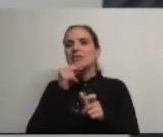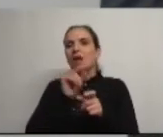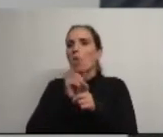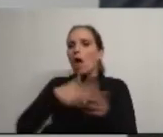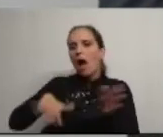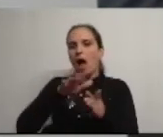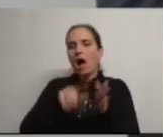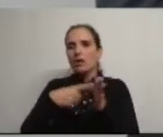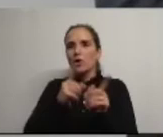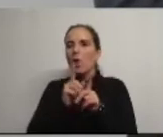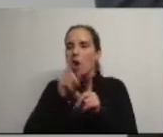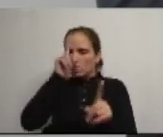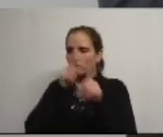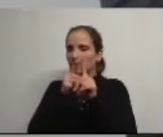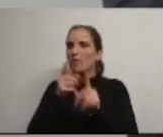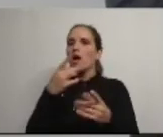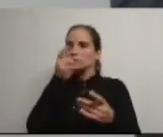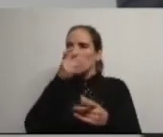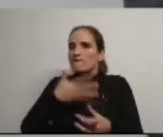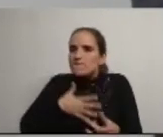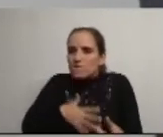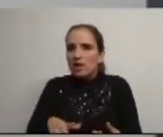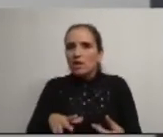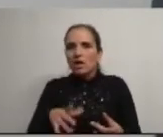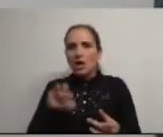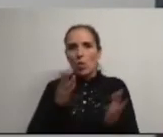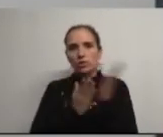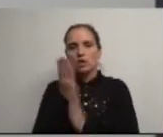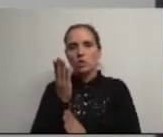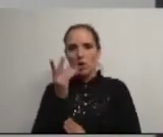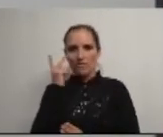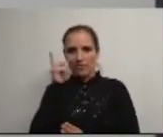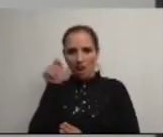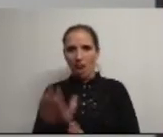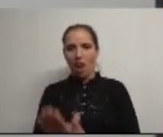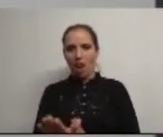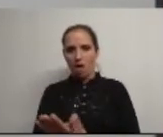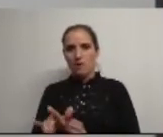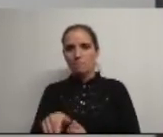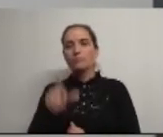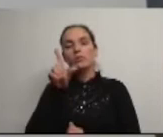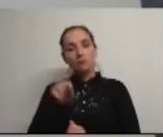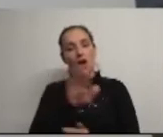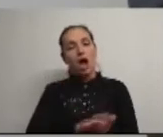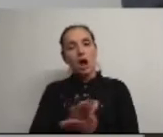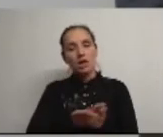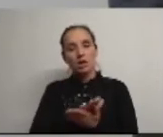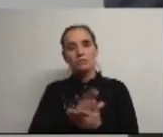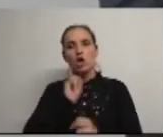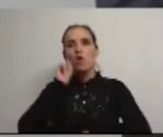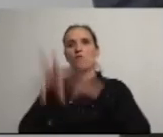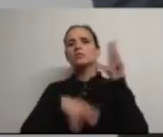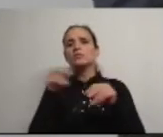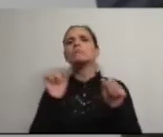para que sejamos uma terra onde valha a pena viver. Uma área de aposta também será na inovação social.